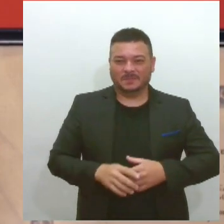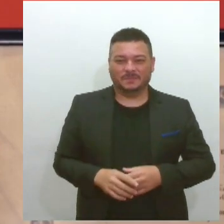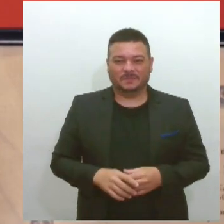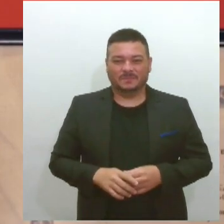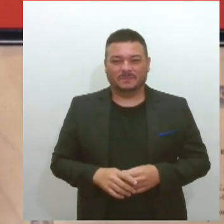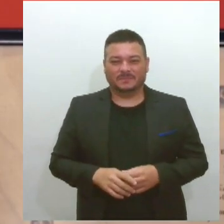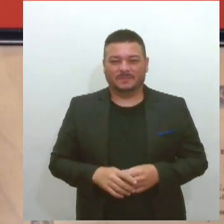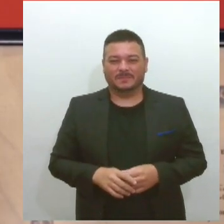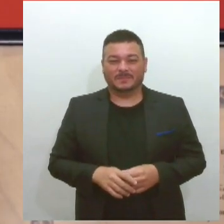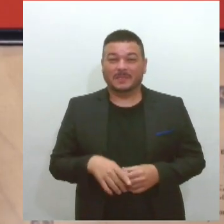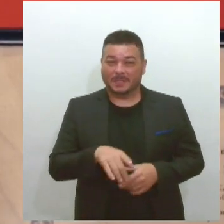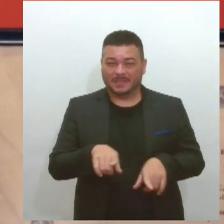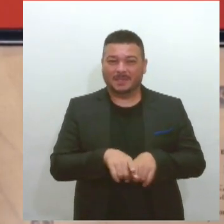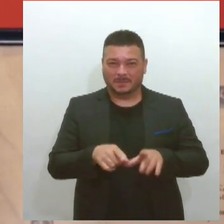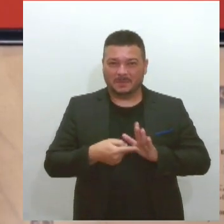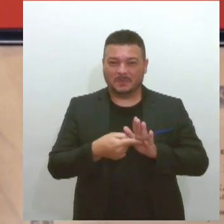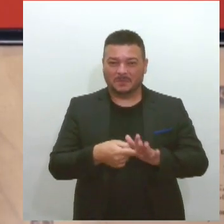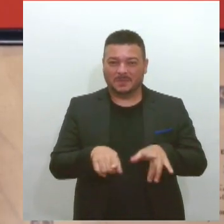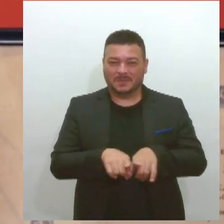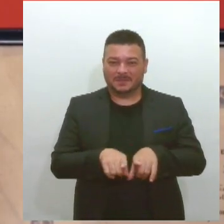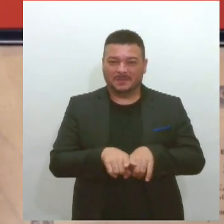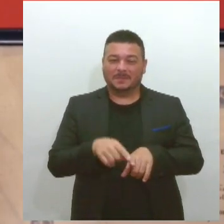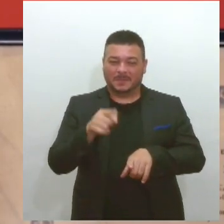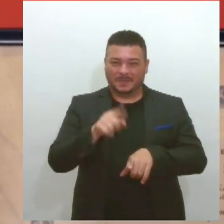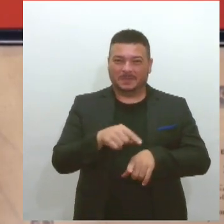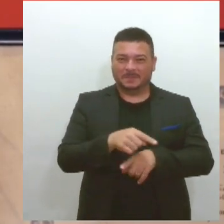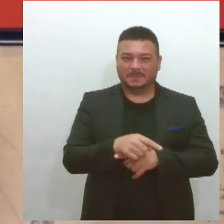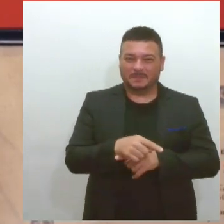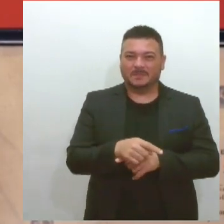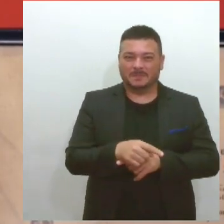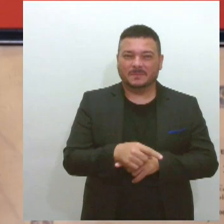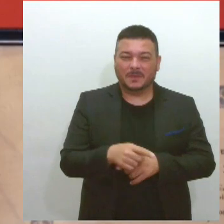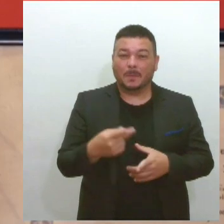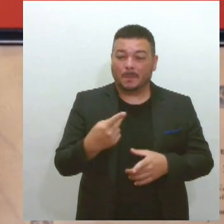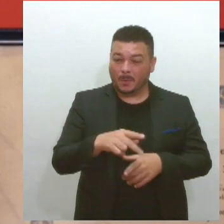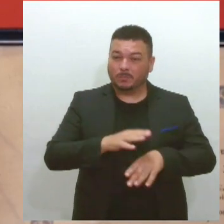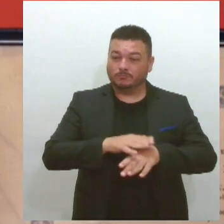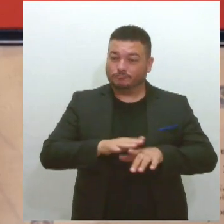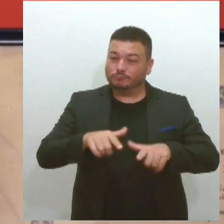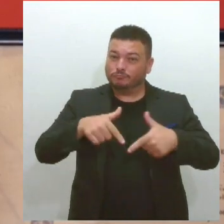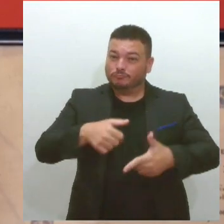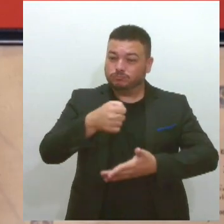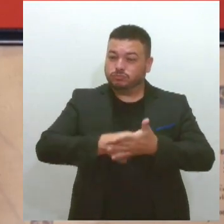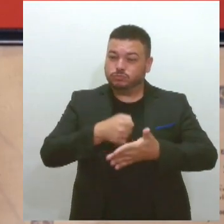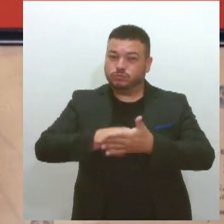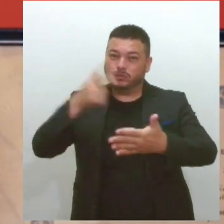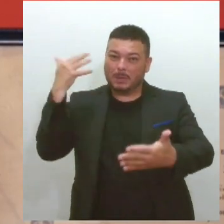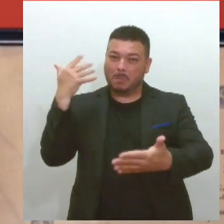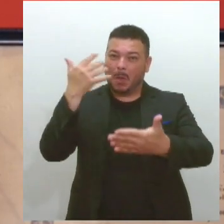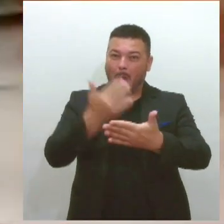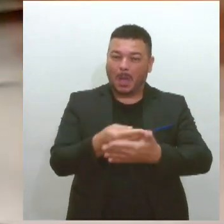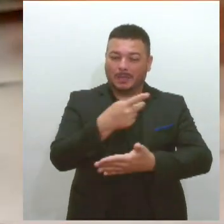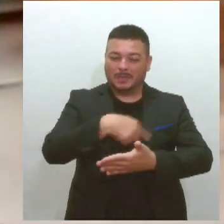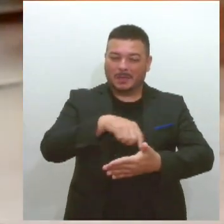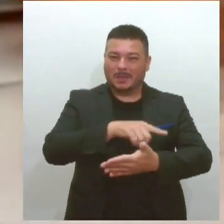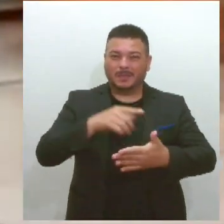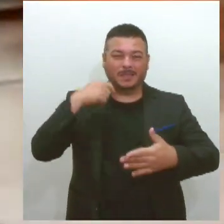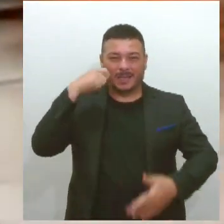também está nesse lugar de resistência e de história de trajetória que esses artistas tiveram principalmente a Clemilda